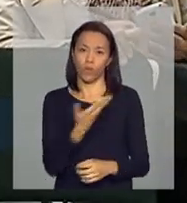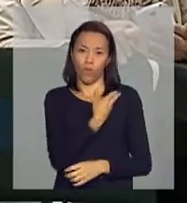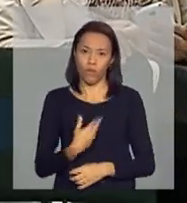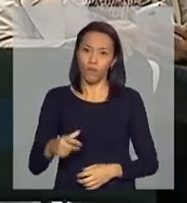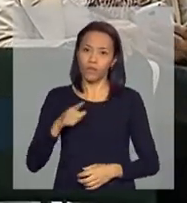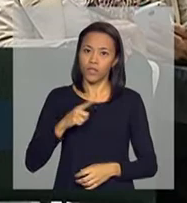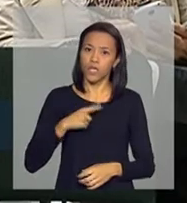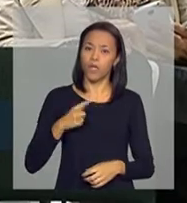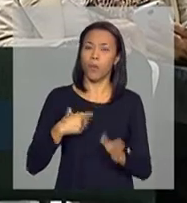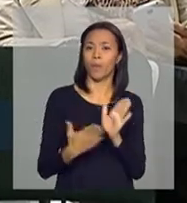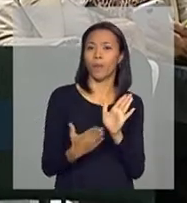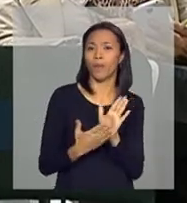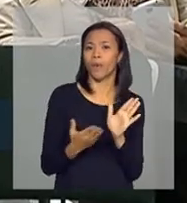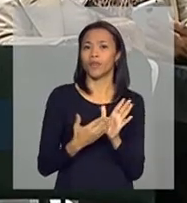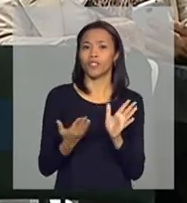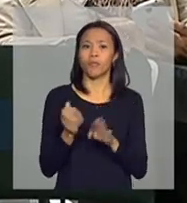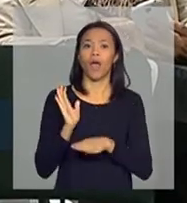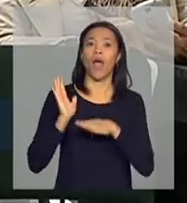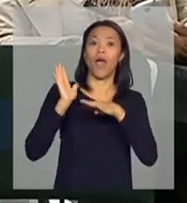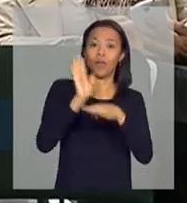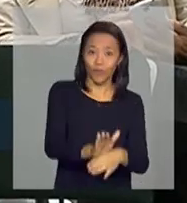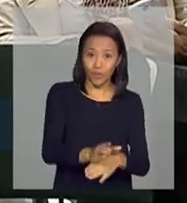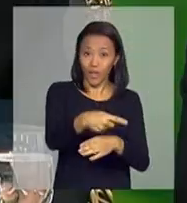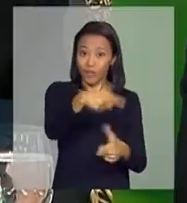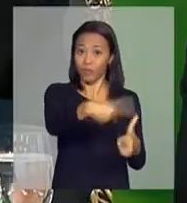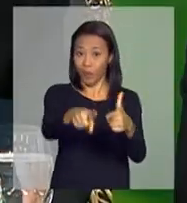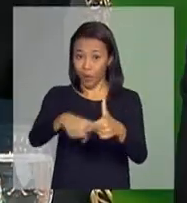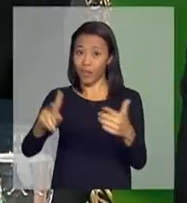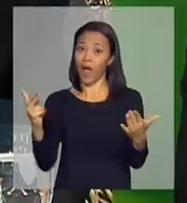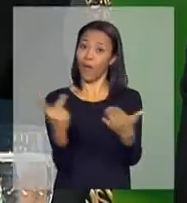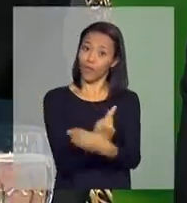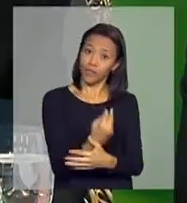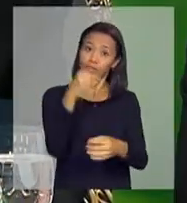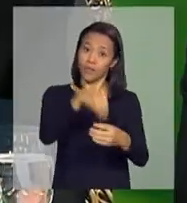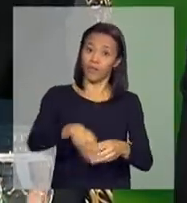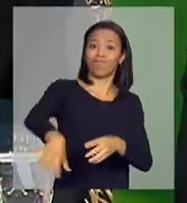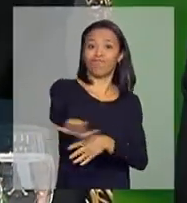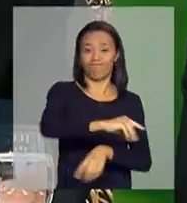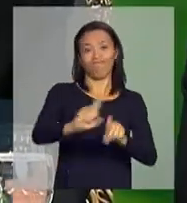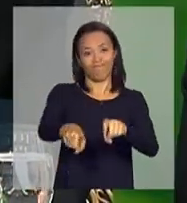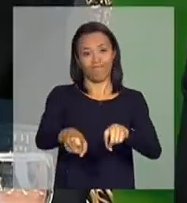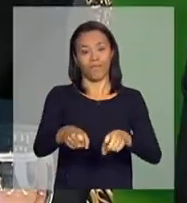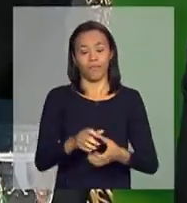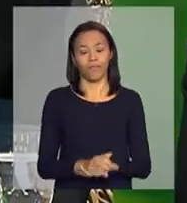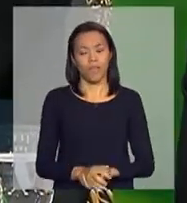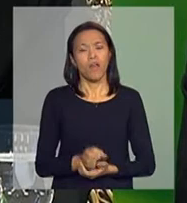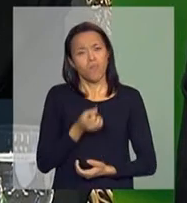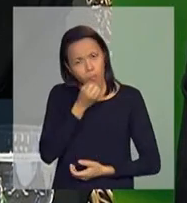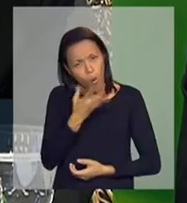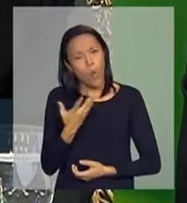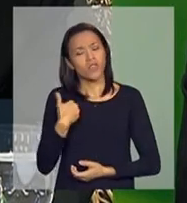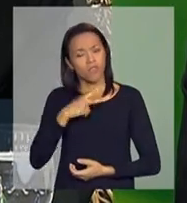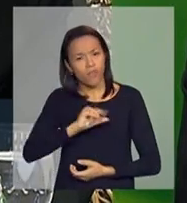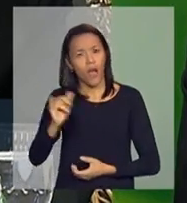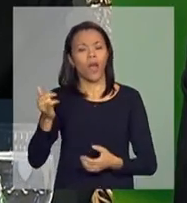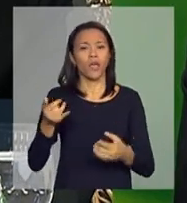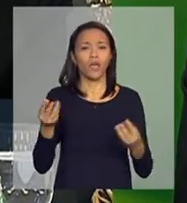para acalmar essa situação no campo. Nós vamos chegar a bom termo. Não tenho dúvida nenhuma que vamos chegar a bom termo